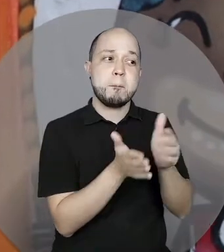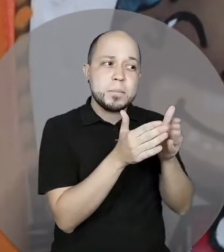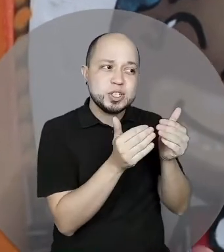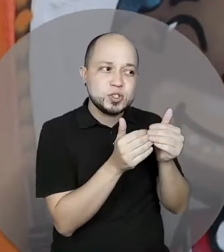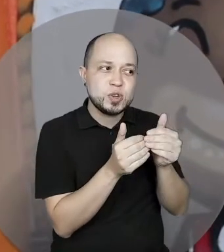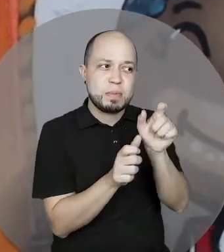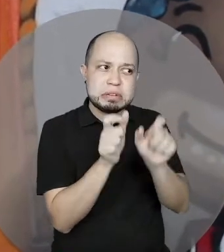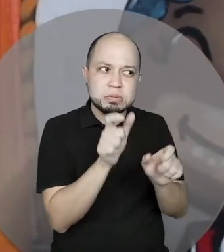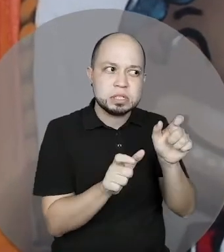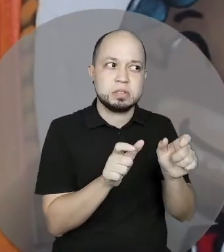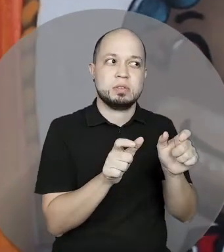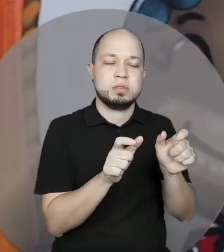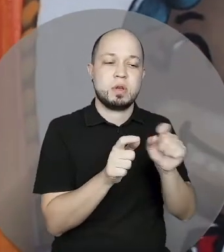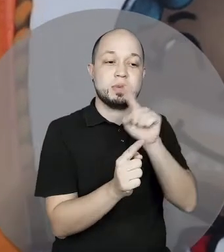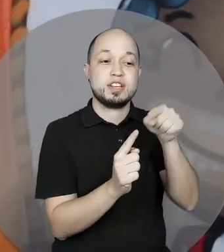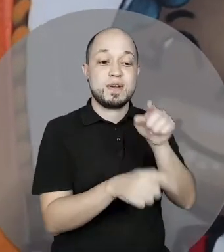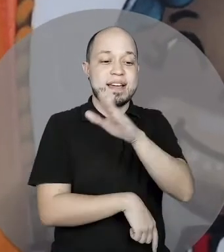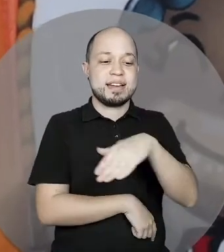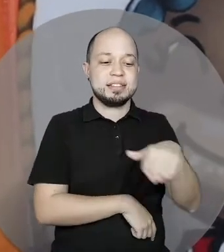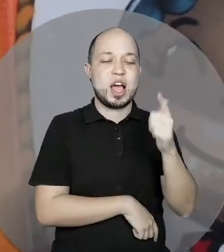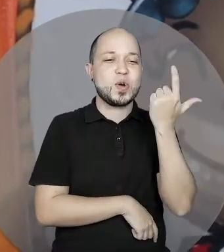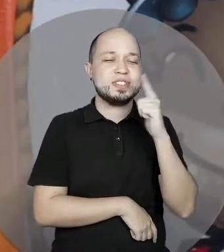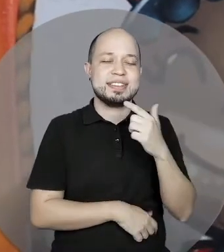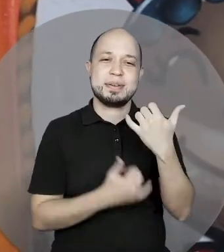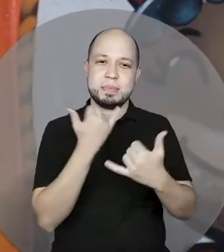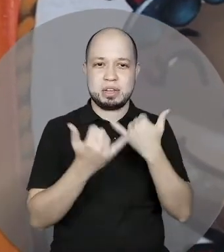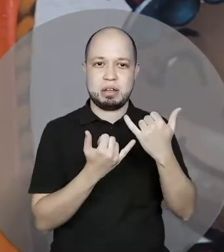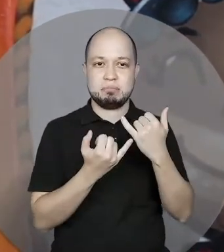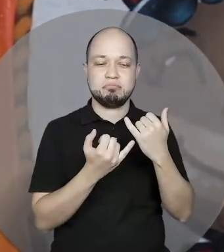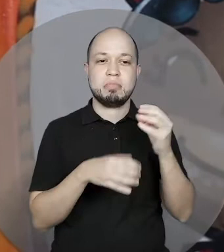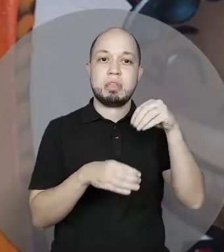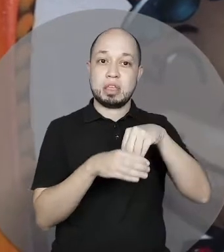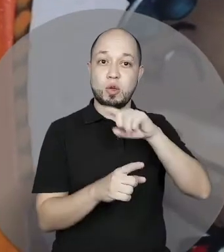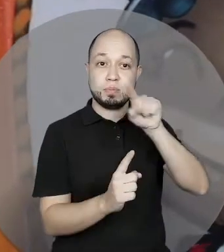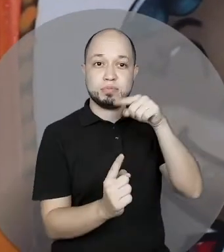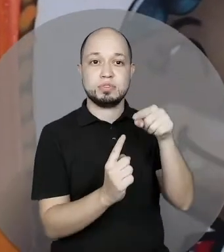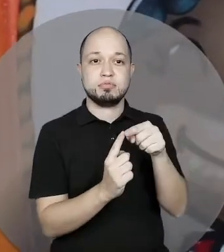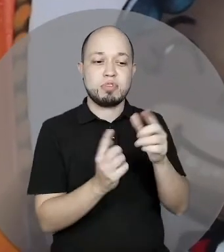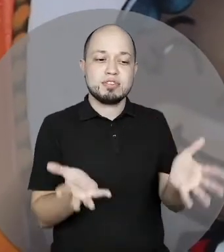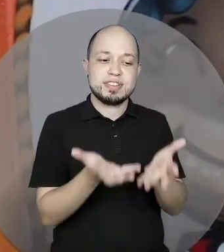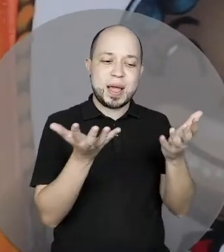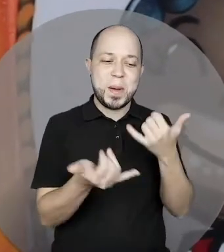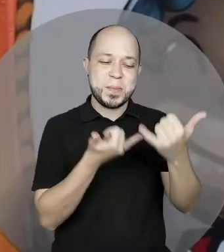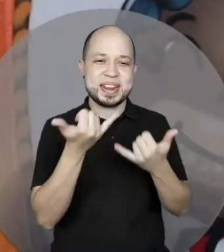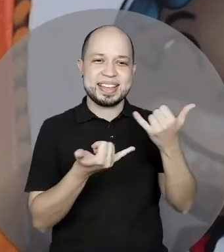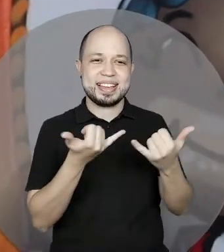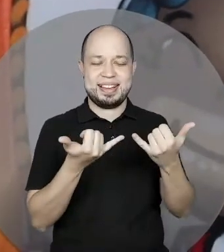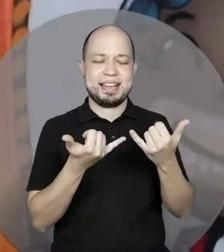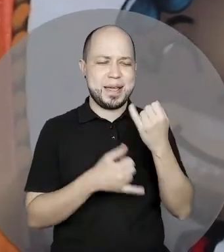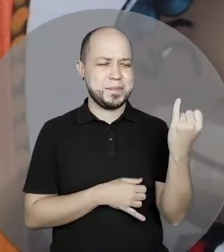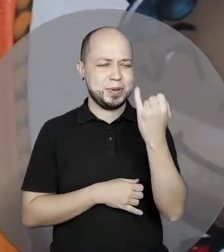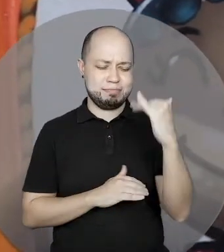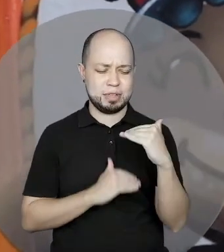espaço para ela poder brincar. E está dentro da nossa missão, incentivar esse brincar que é tão importante para o desenvolvimento de crianças